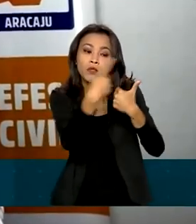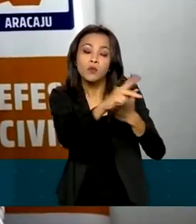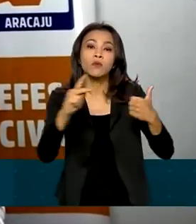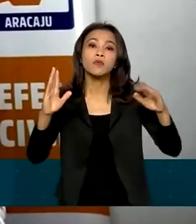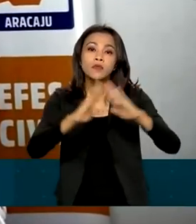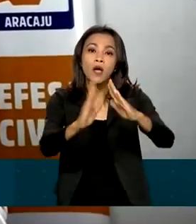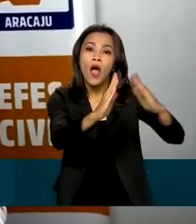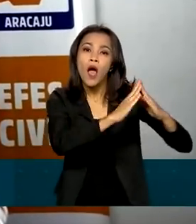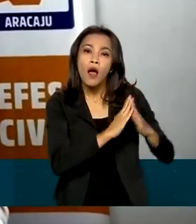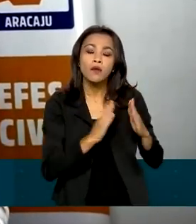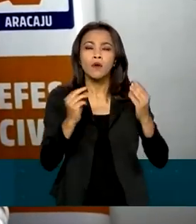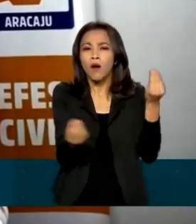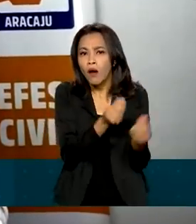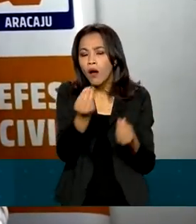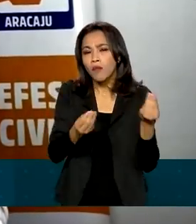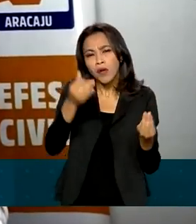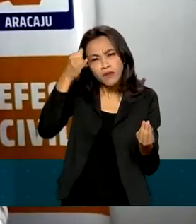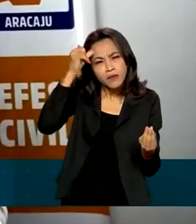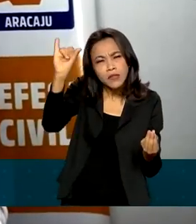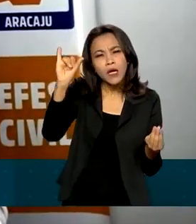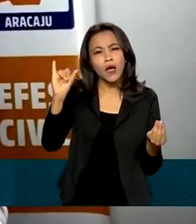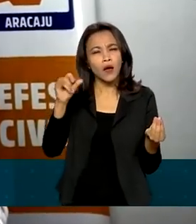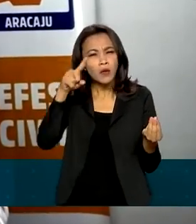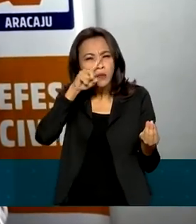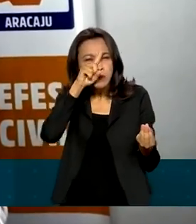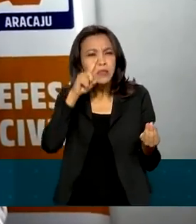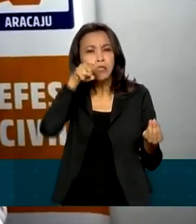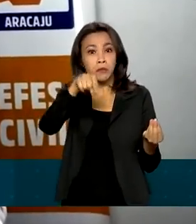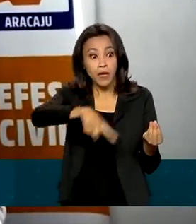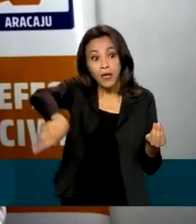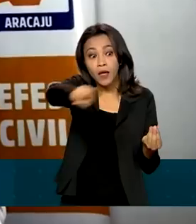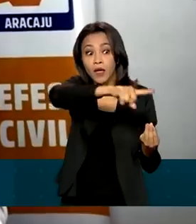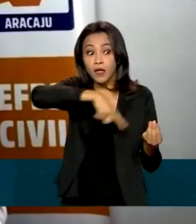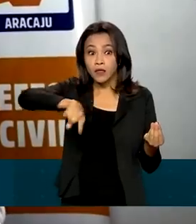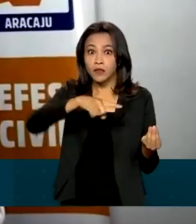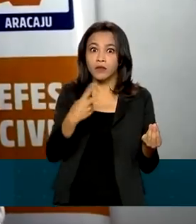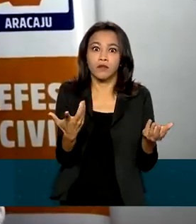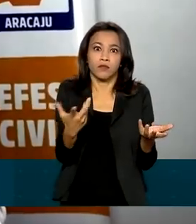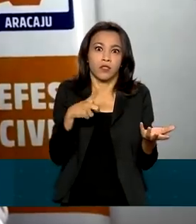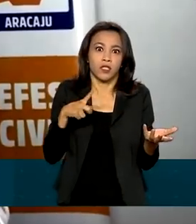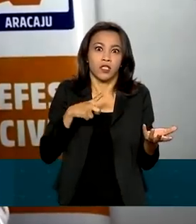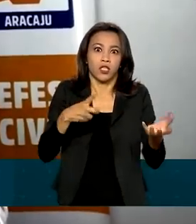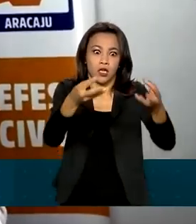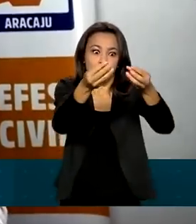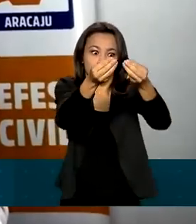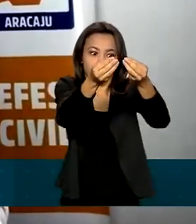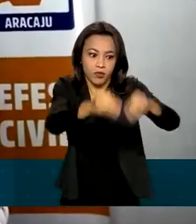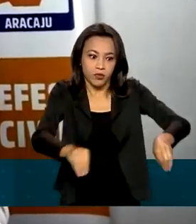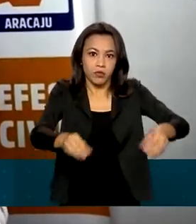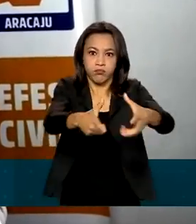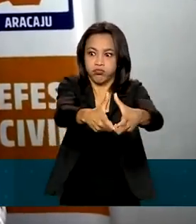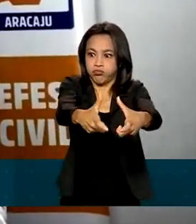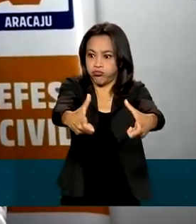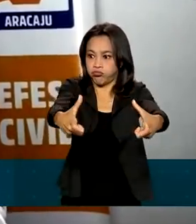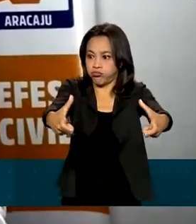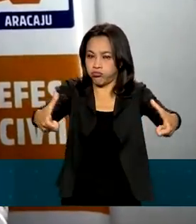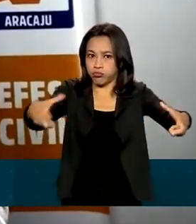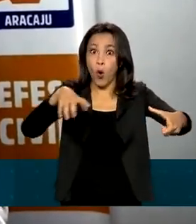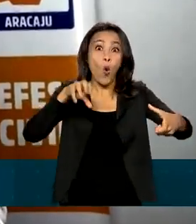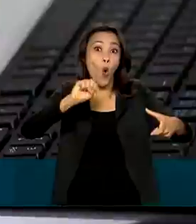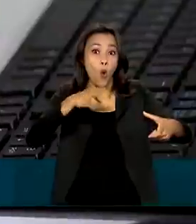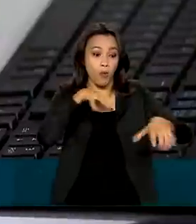preventivas que a comunidade deve fazer para que essas áreas de risco não sejam ampliadas, principalmente no tocando em ocupações